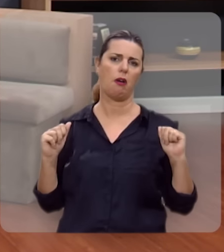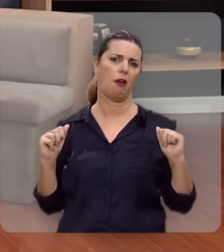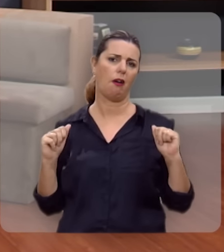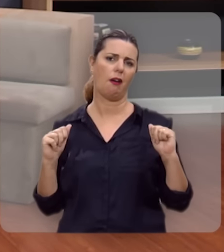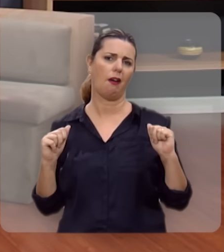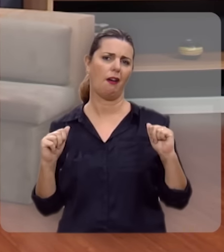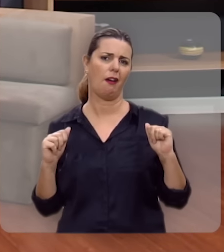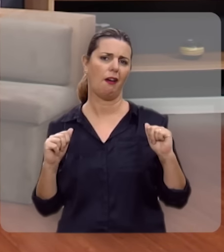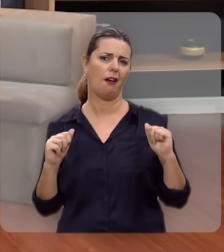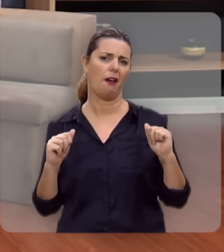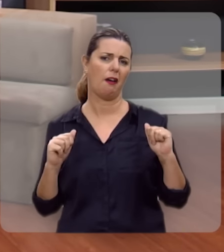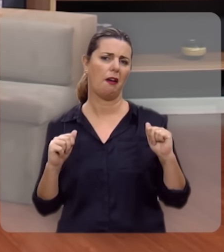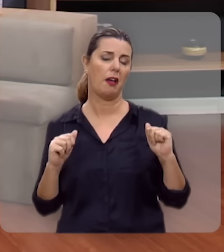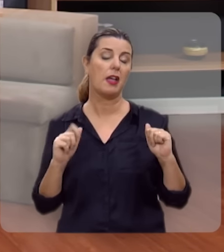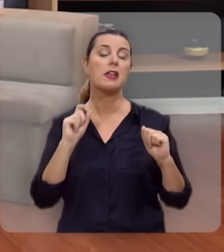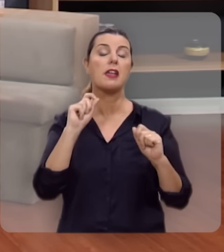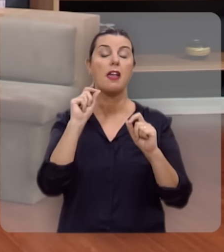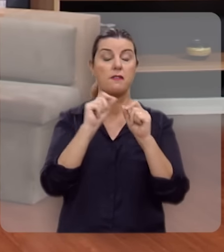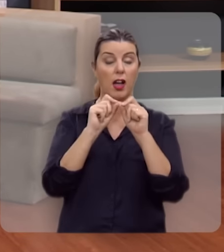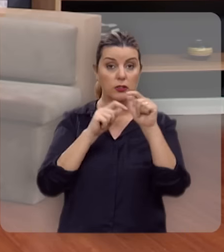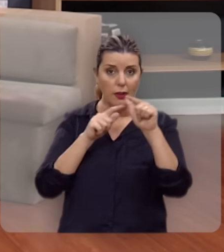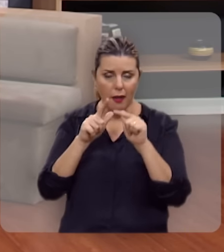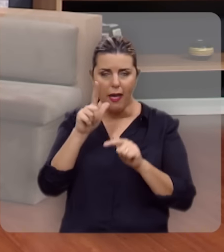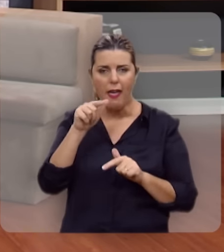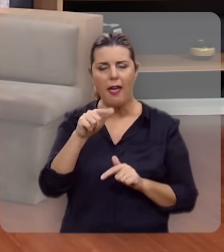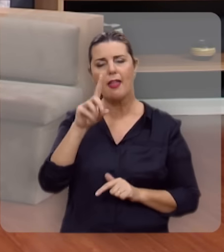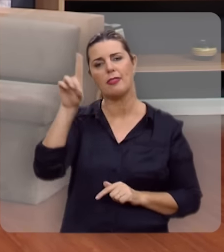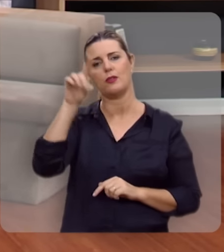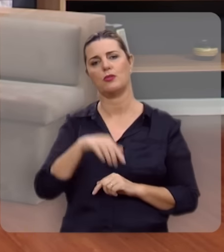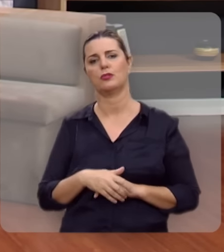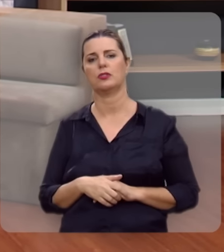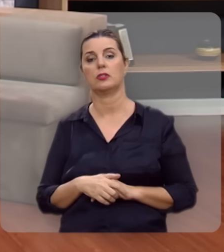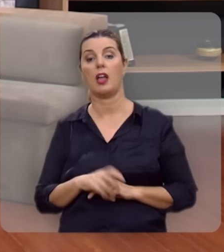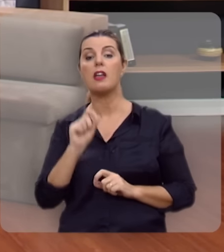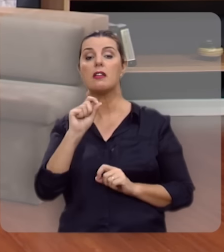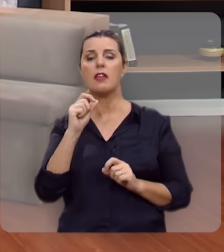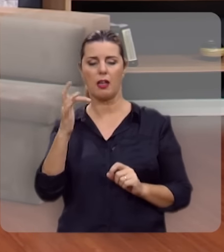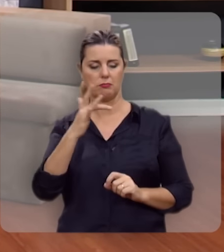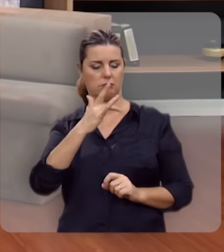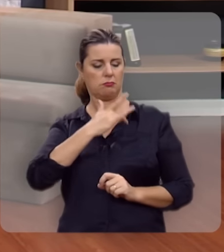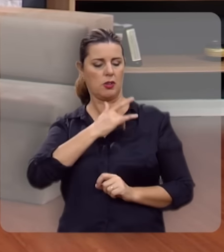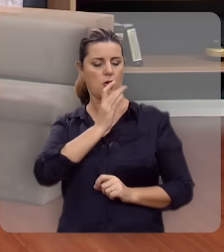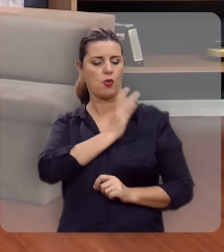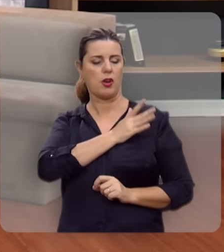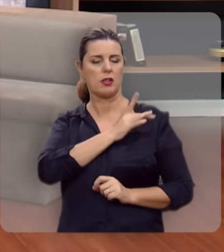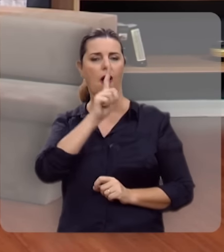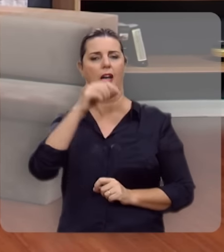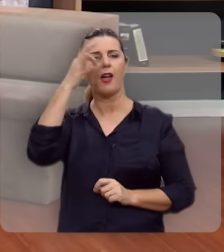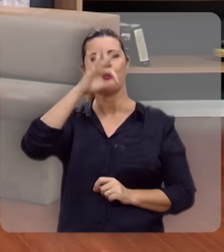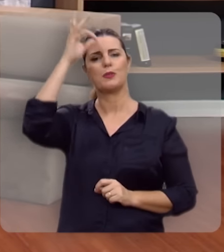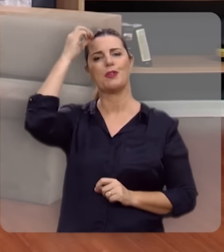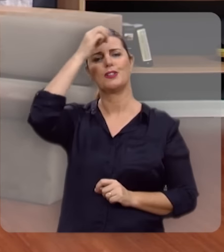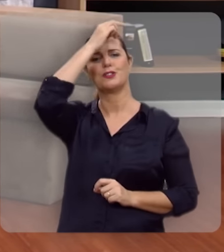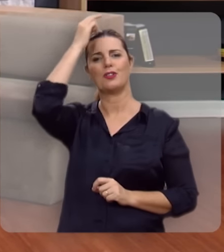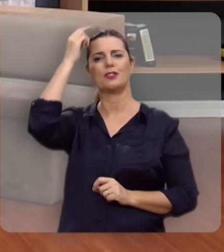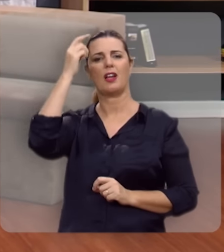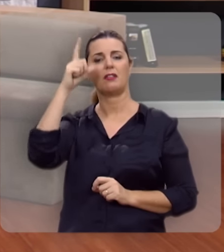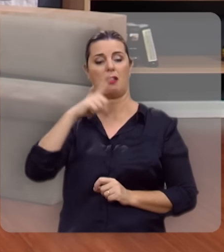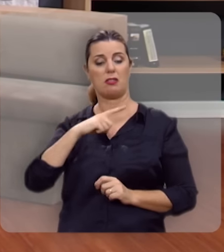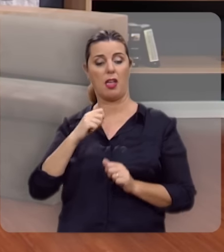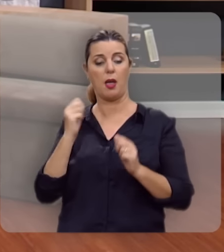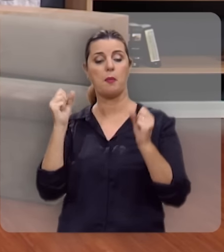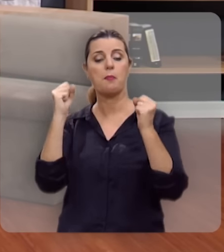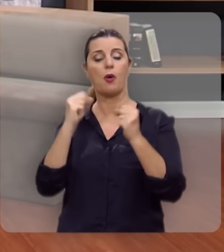convertido. Quem faz a obra é Deus. Quem toca os corações é o Espírito Santo.